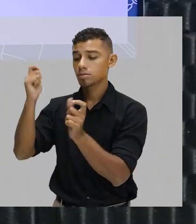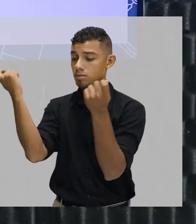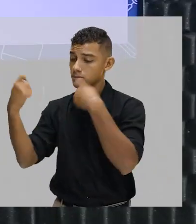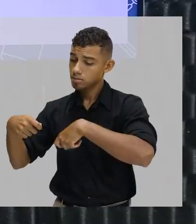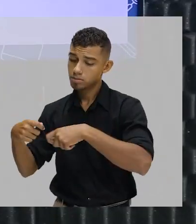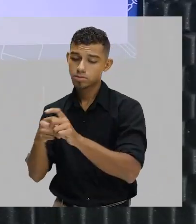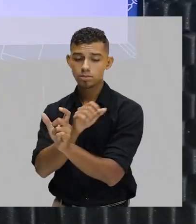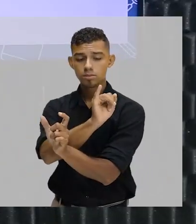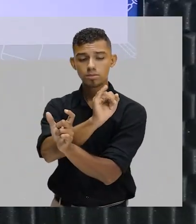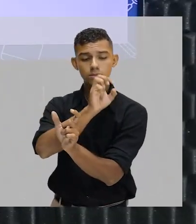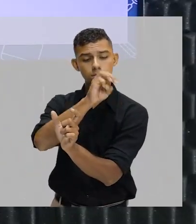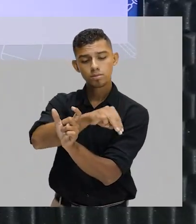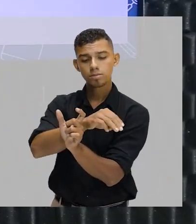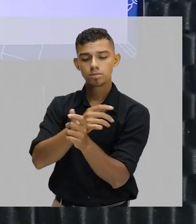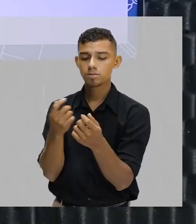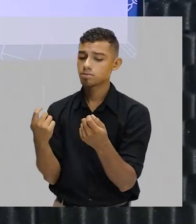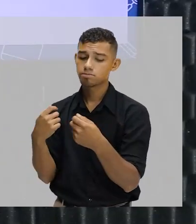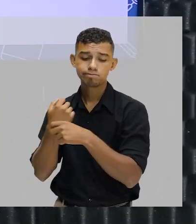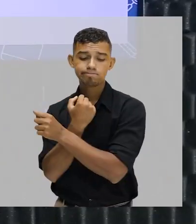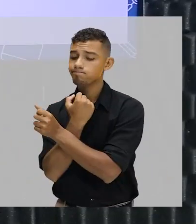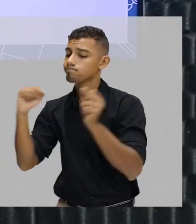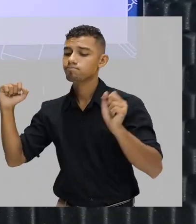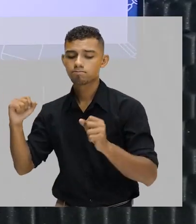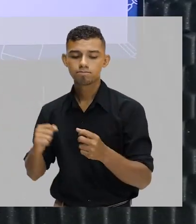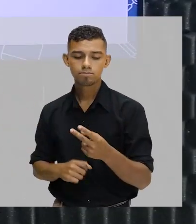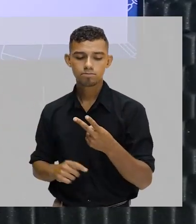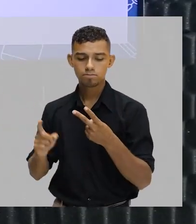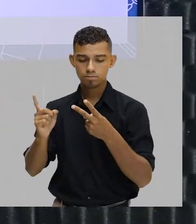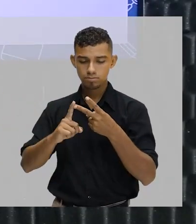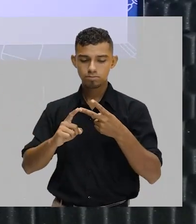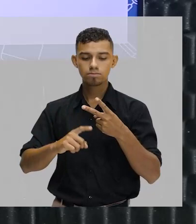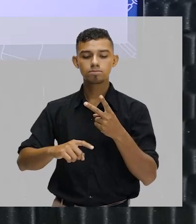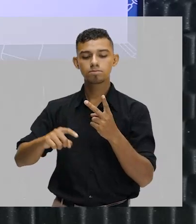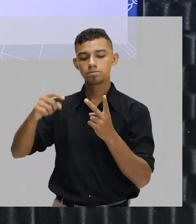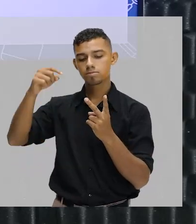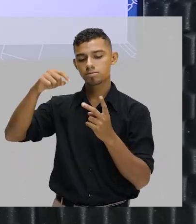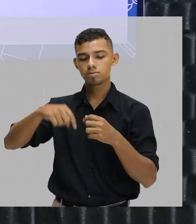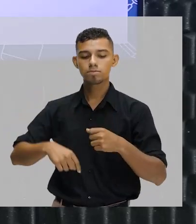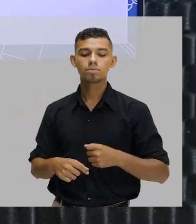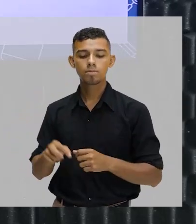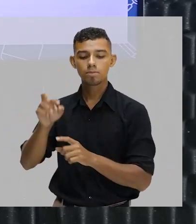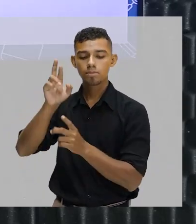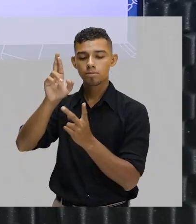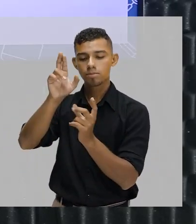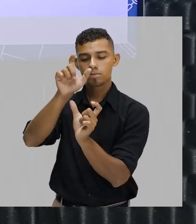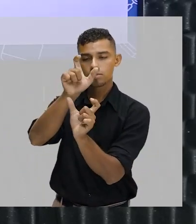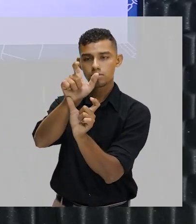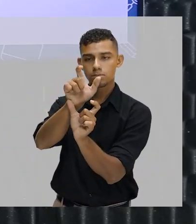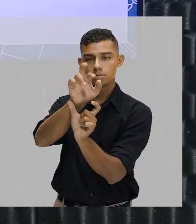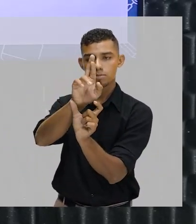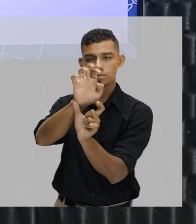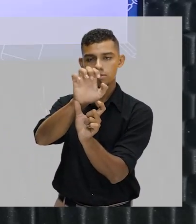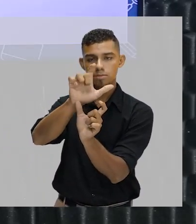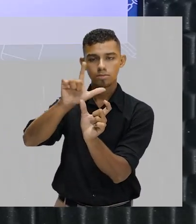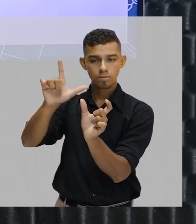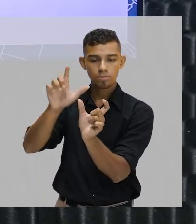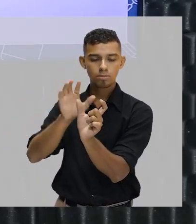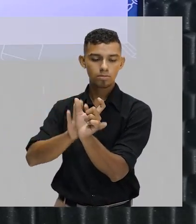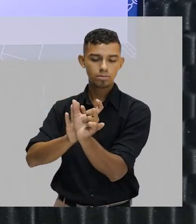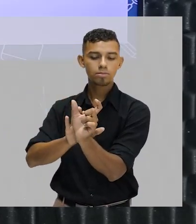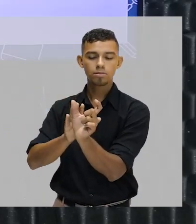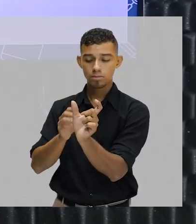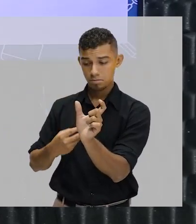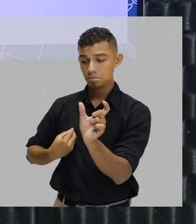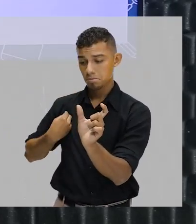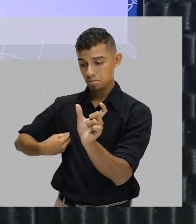Impossible, impossível. Real significa real. Unreal é algo que não é real.